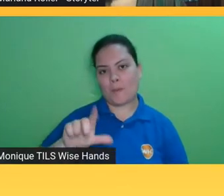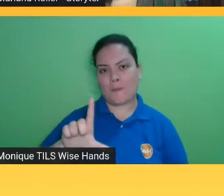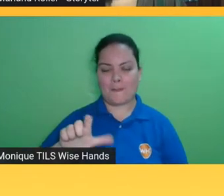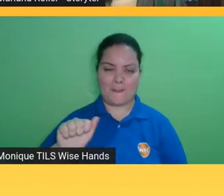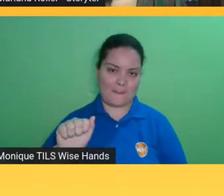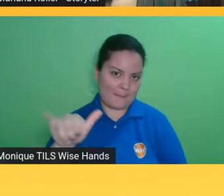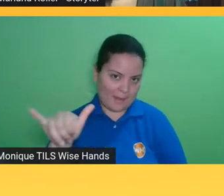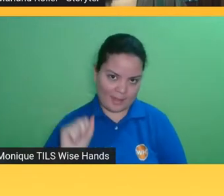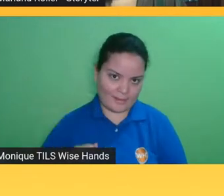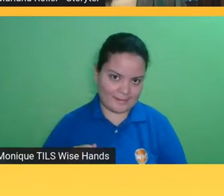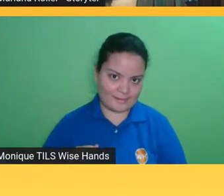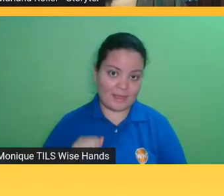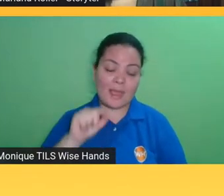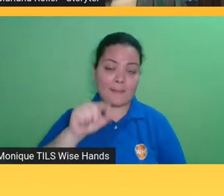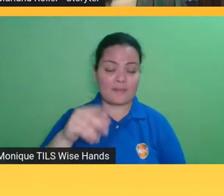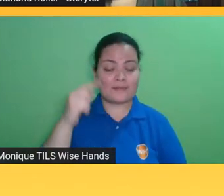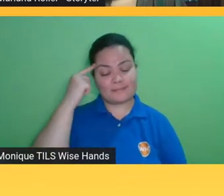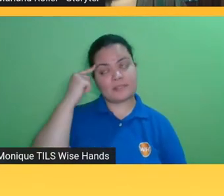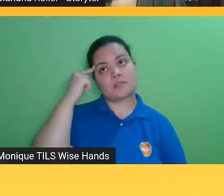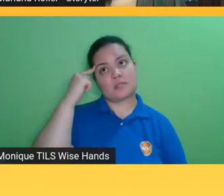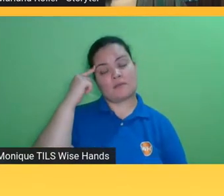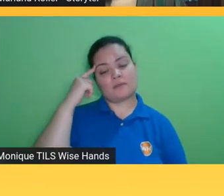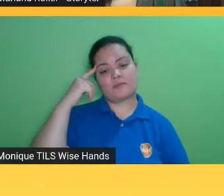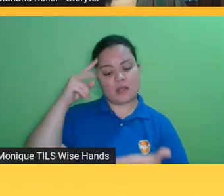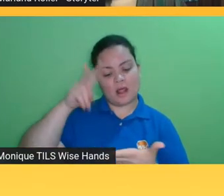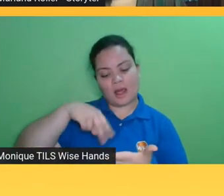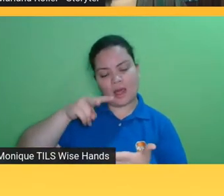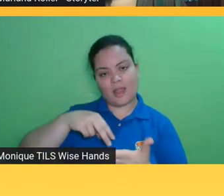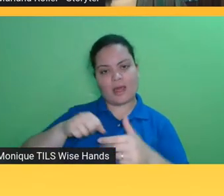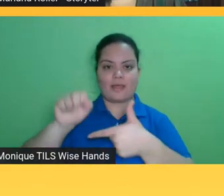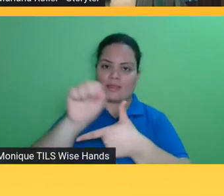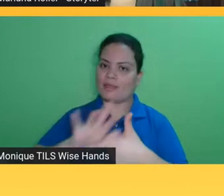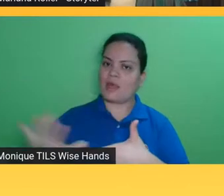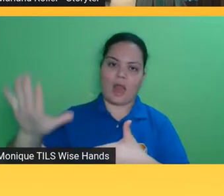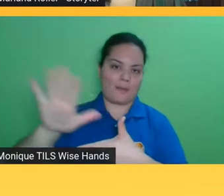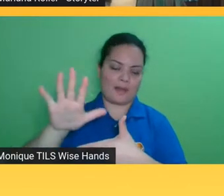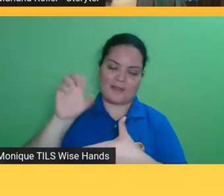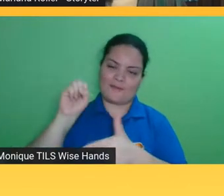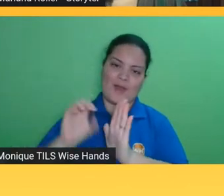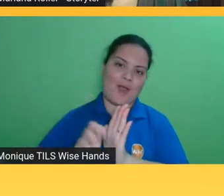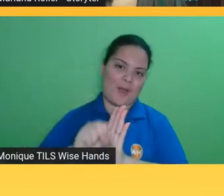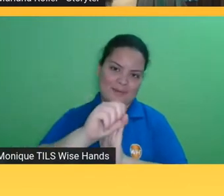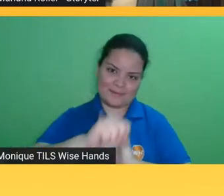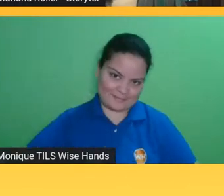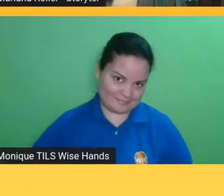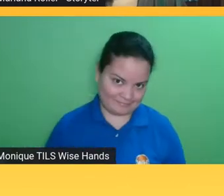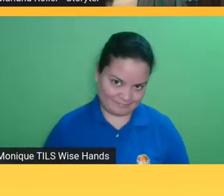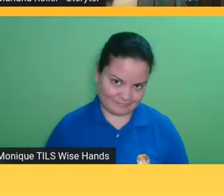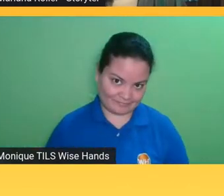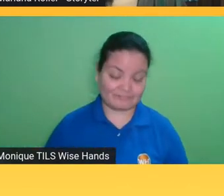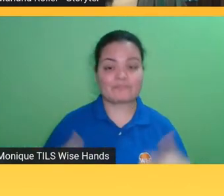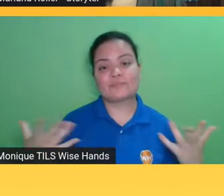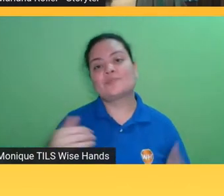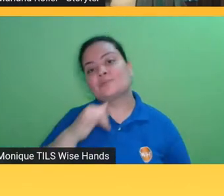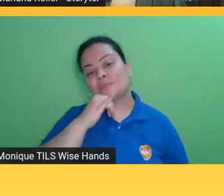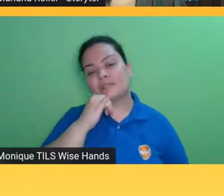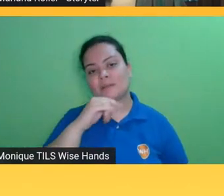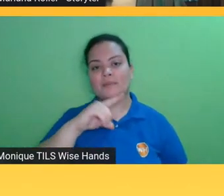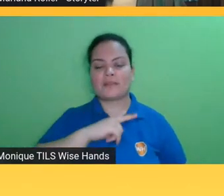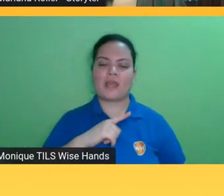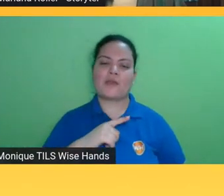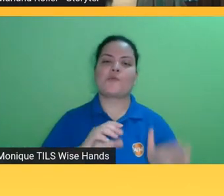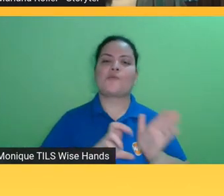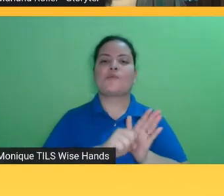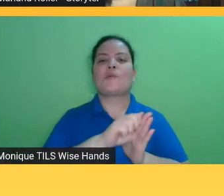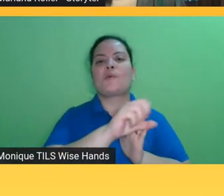pensados justamente para você ler ali dentro daquele ambiente então tem um livro por exemplo que é baseado no google maps você entra no google maps e vai navegando ali